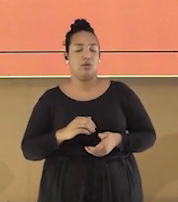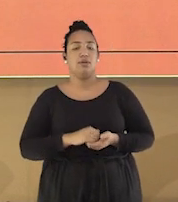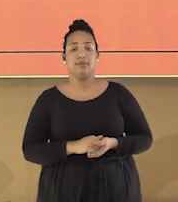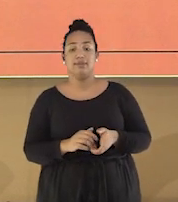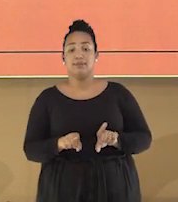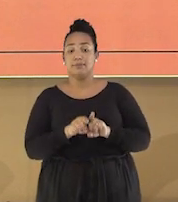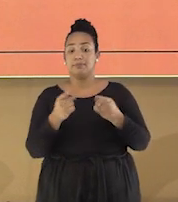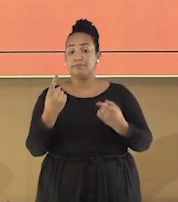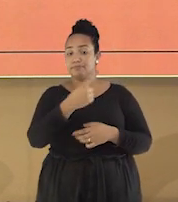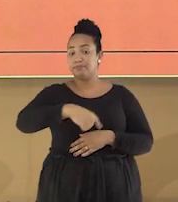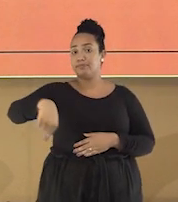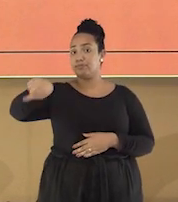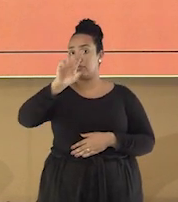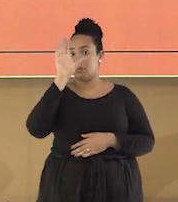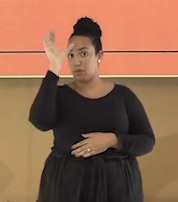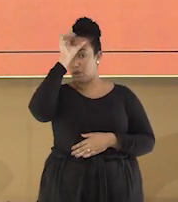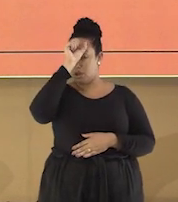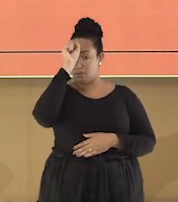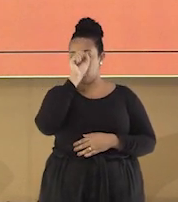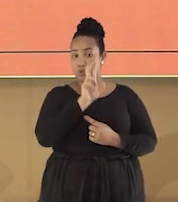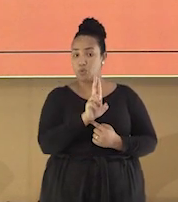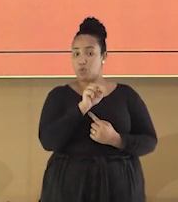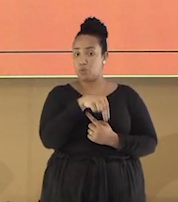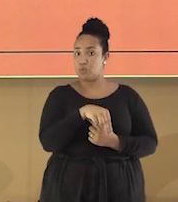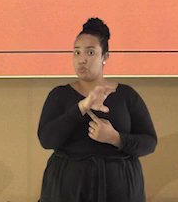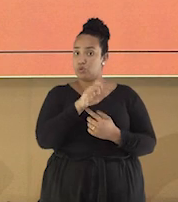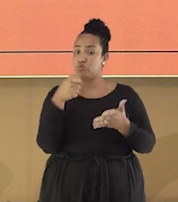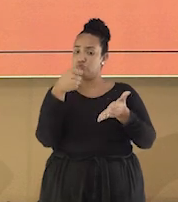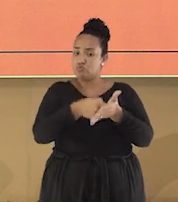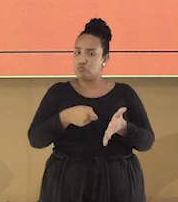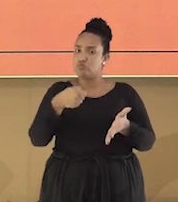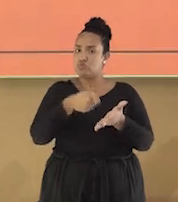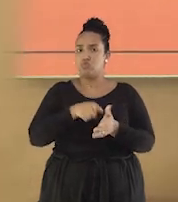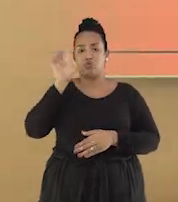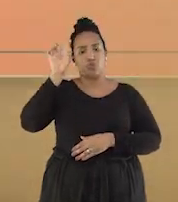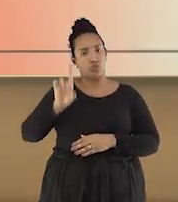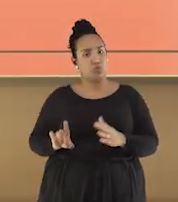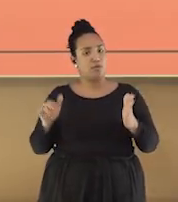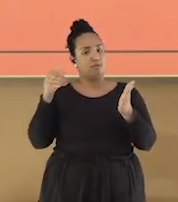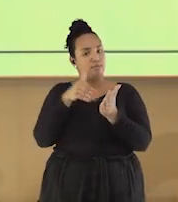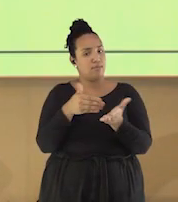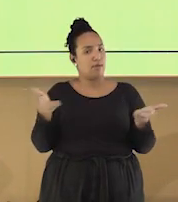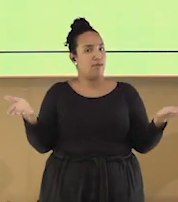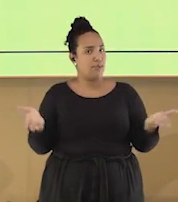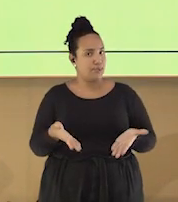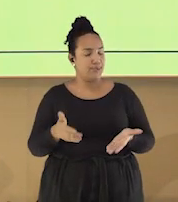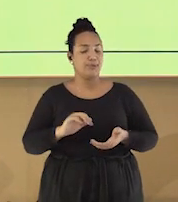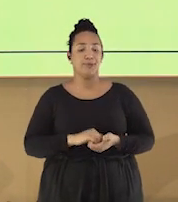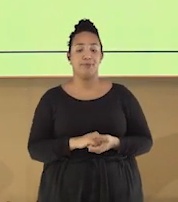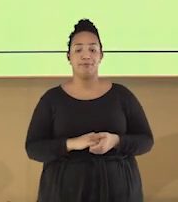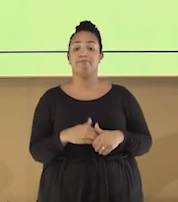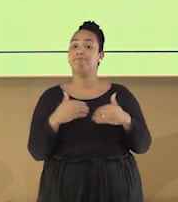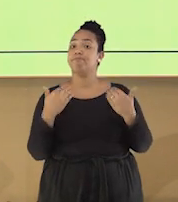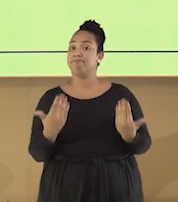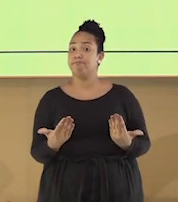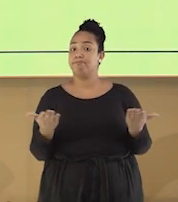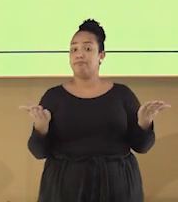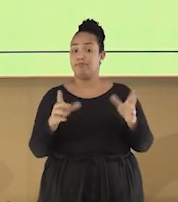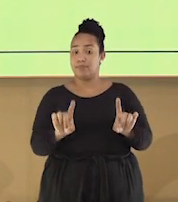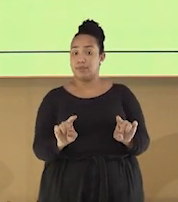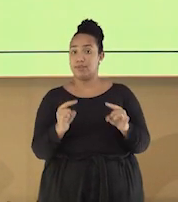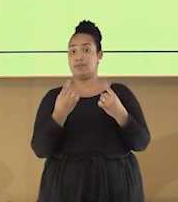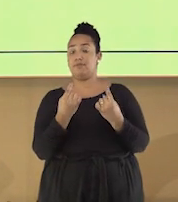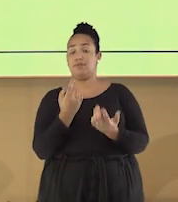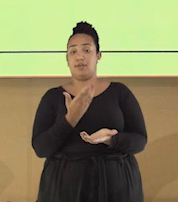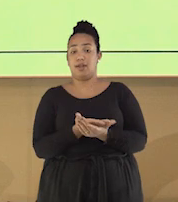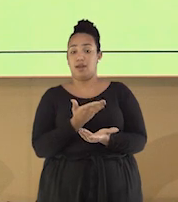que a UNE está presente nas lutas por direitos até os dias de hoje. Como desafio ou sugestão para a aula de